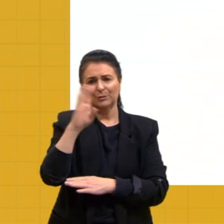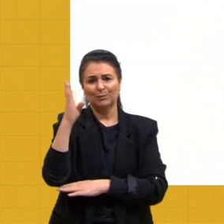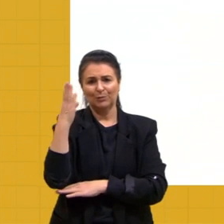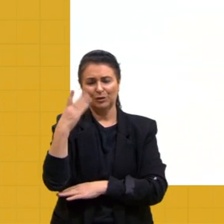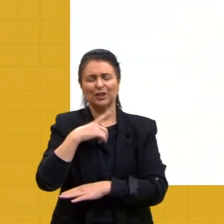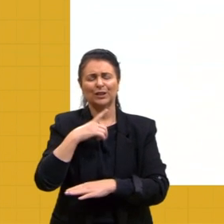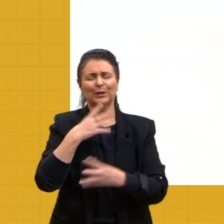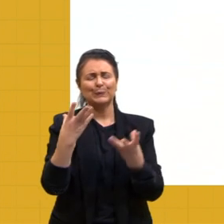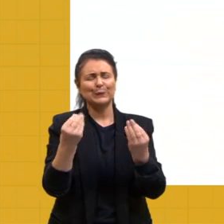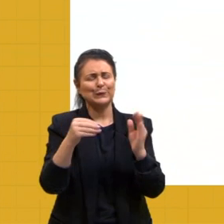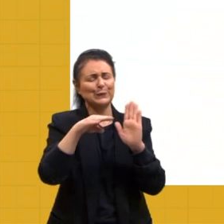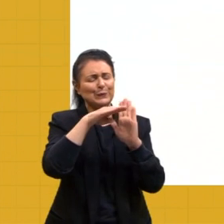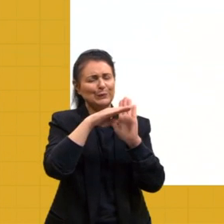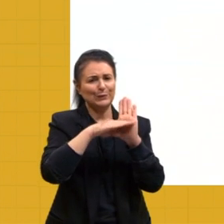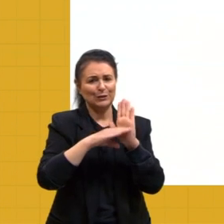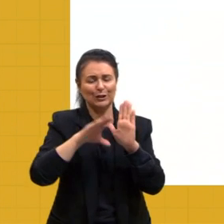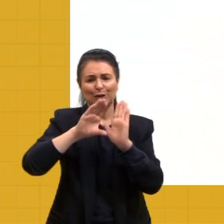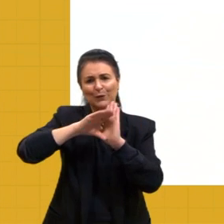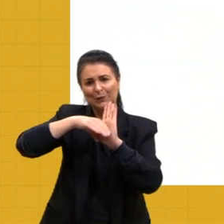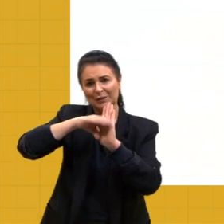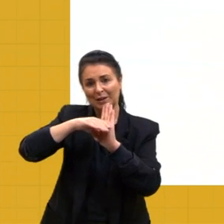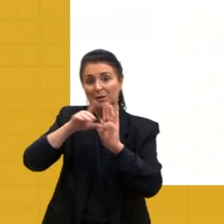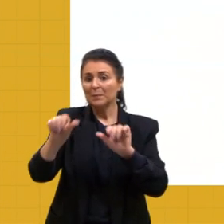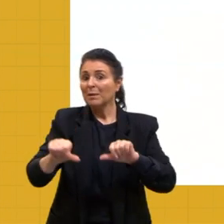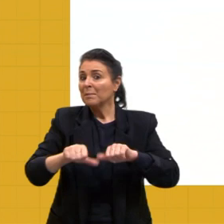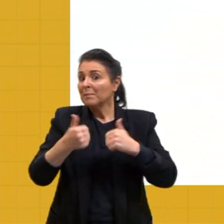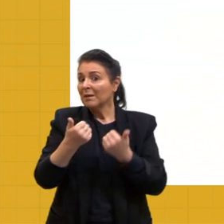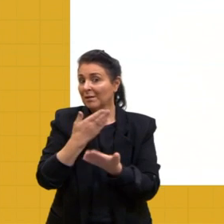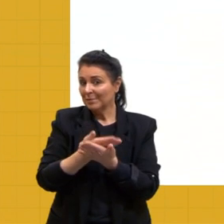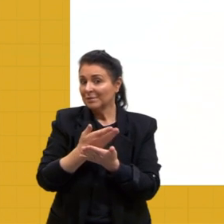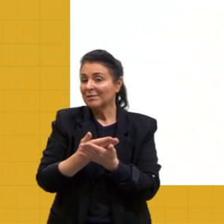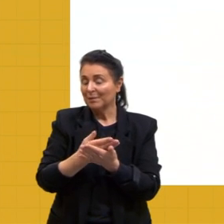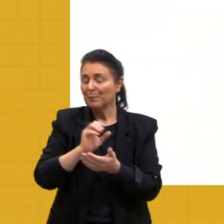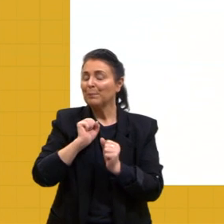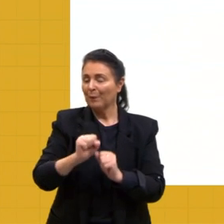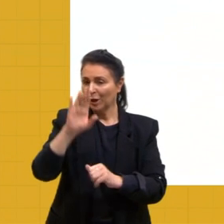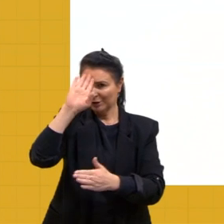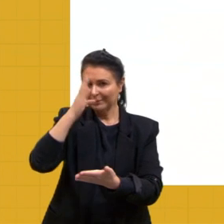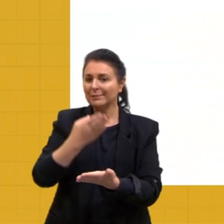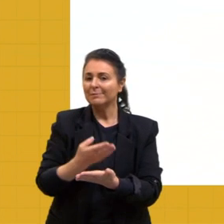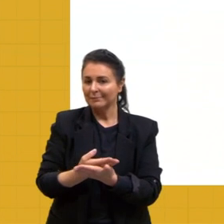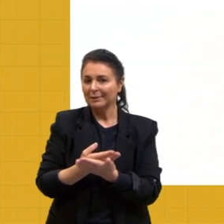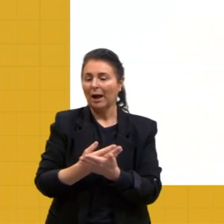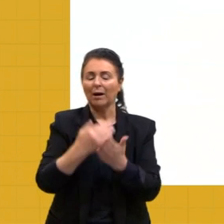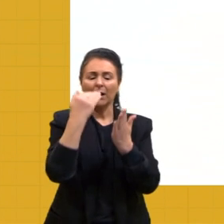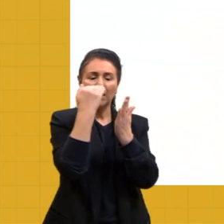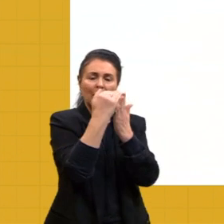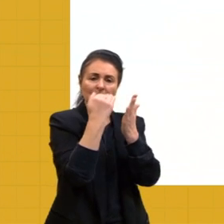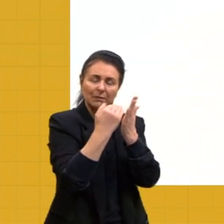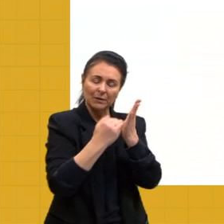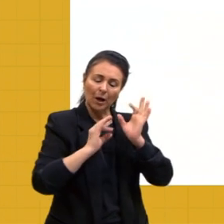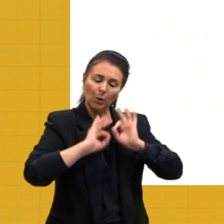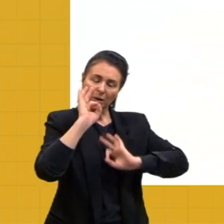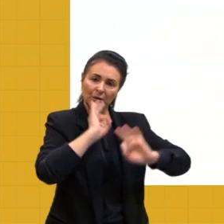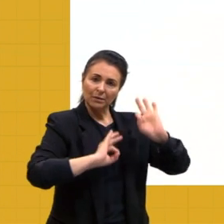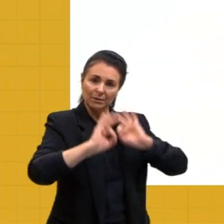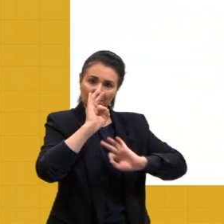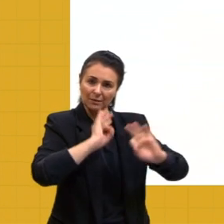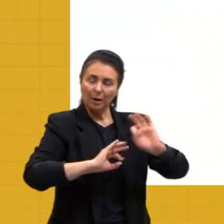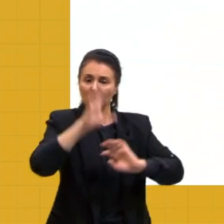classificação, de tanto conceito. É que fica melhor para estudar, acreditem. Fica melhor mesmo classificar e organizar para a gente